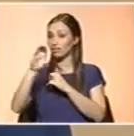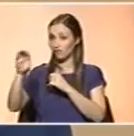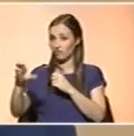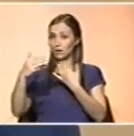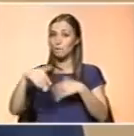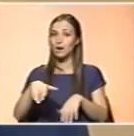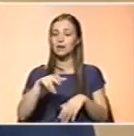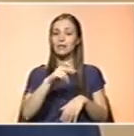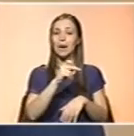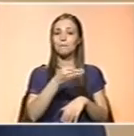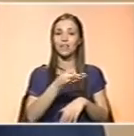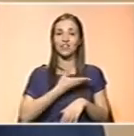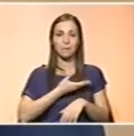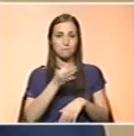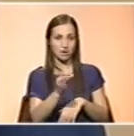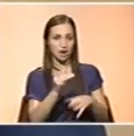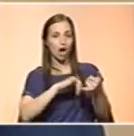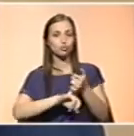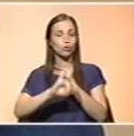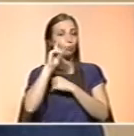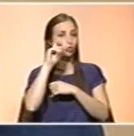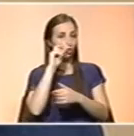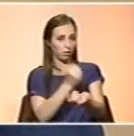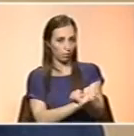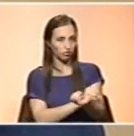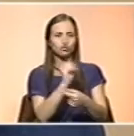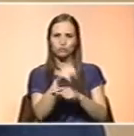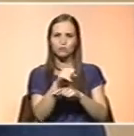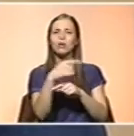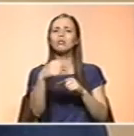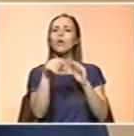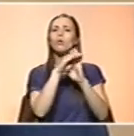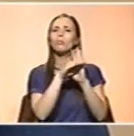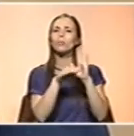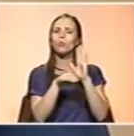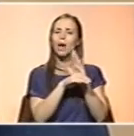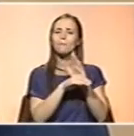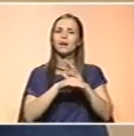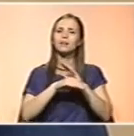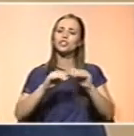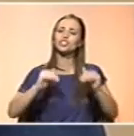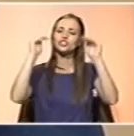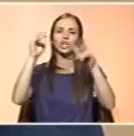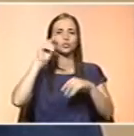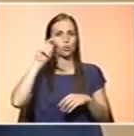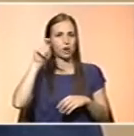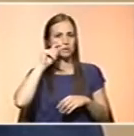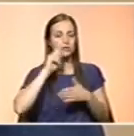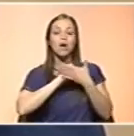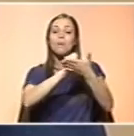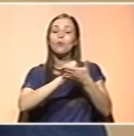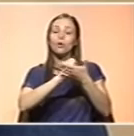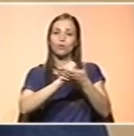à PDP, à Associação Protetora, sim. Tem um programa do Programa Nacional da Diabetes que é Crescer em Segurança e que tem dado apoio às escolas,